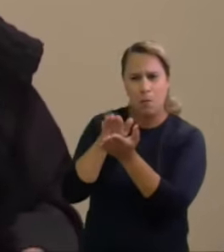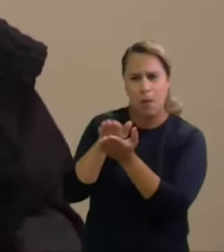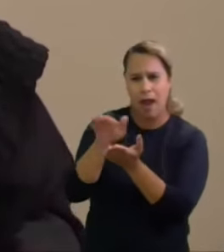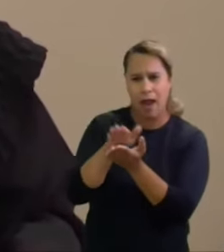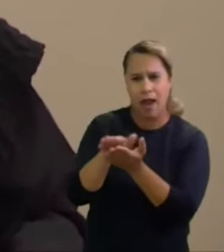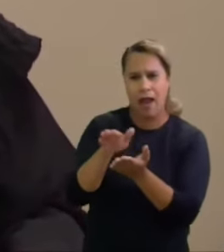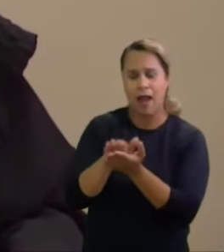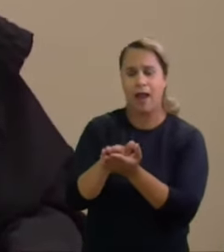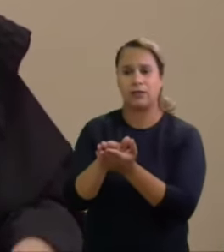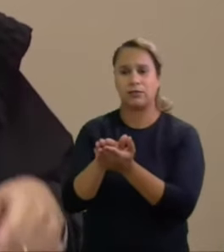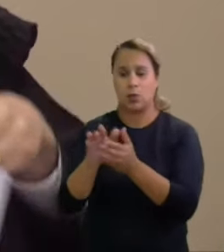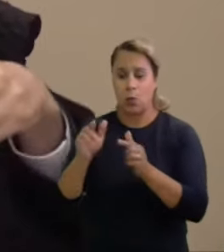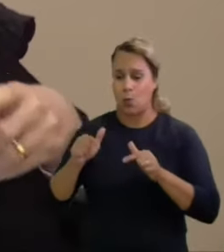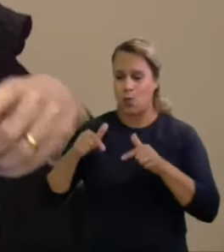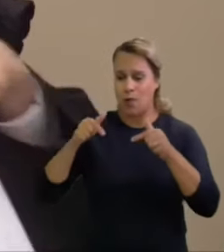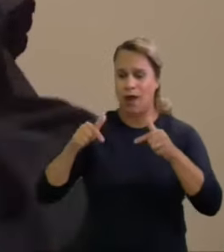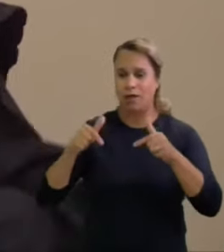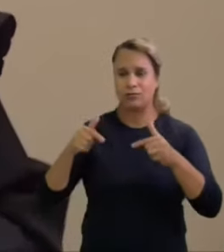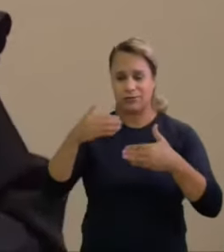dois